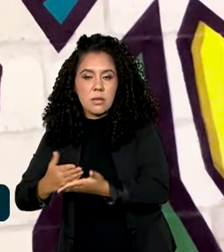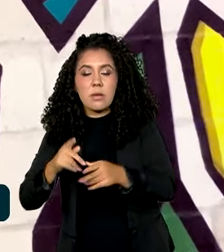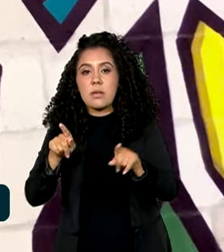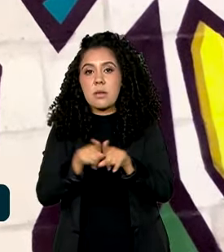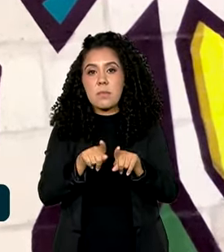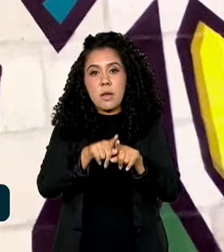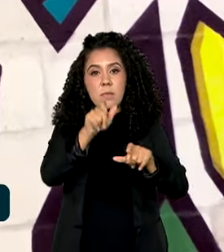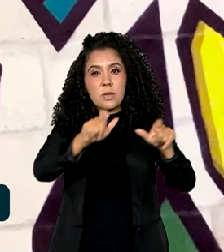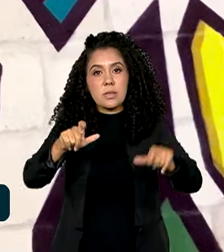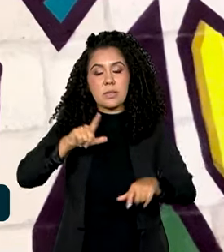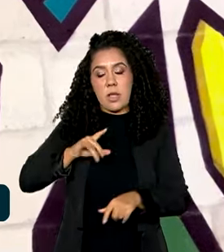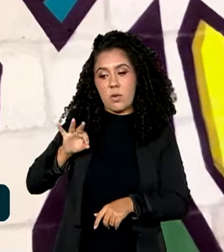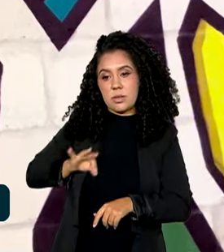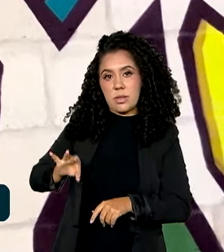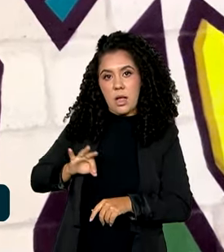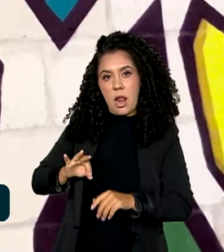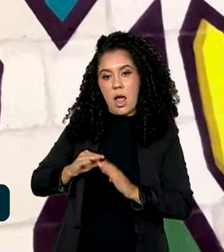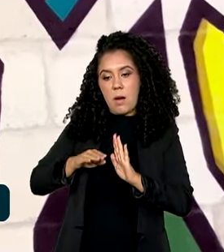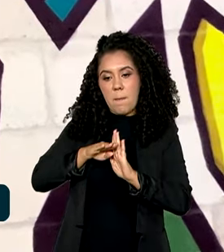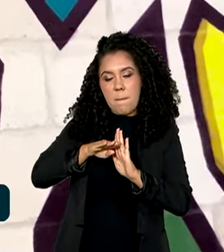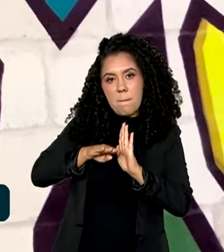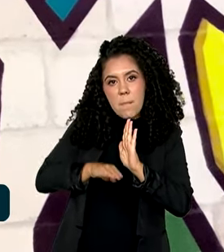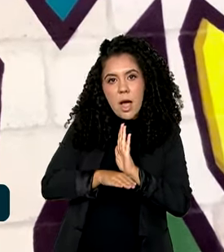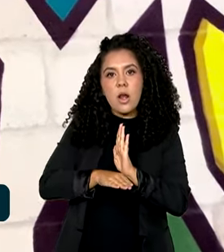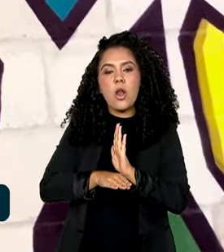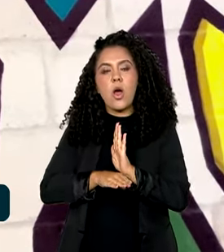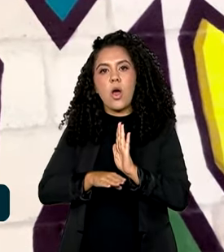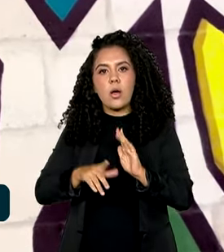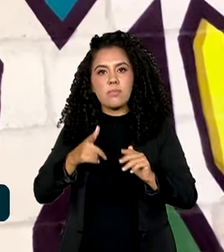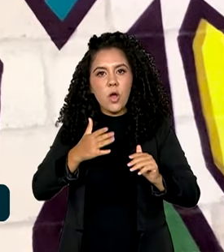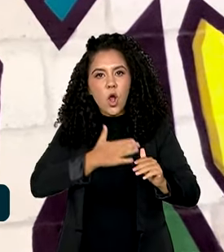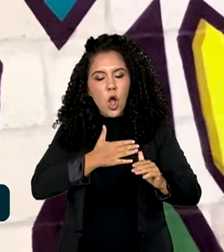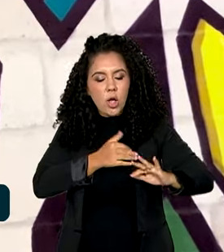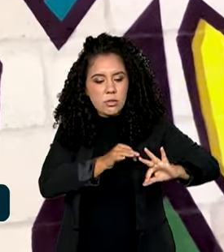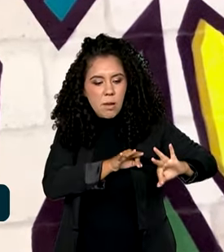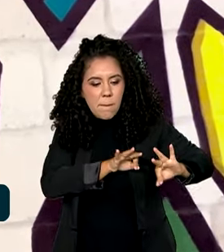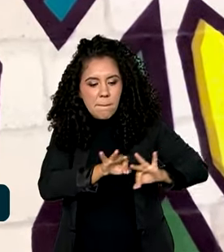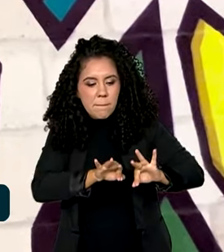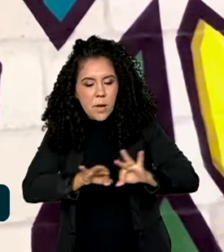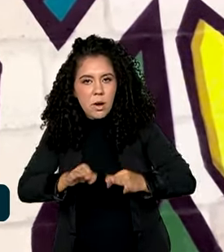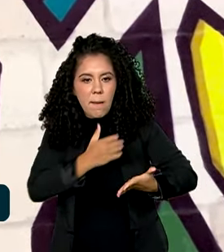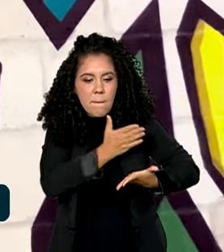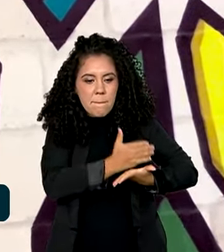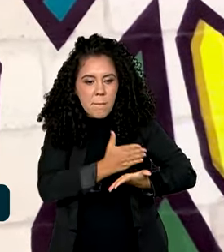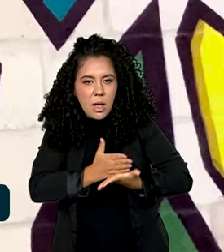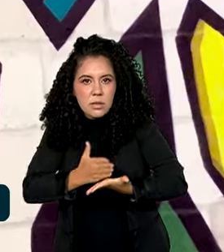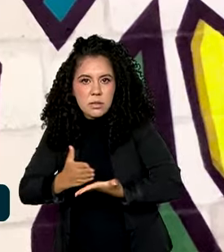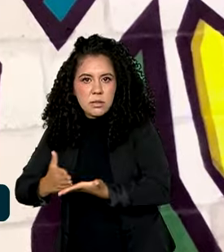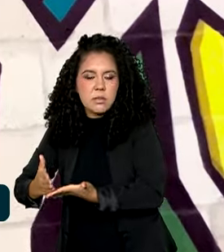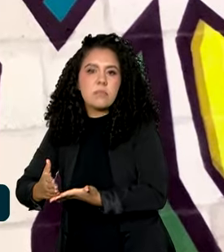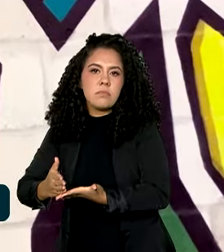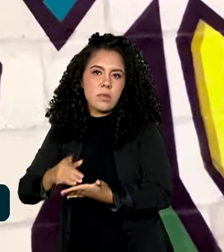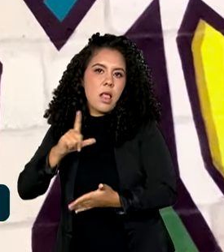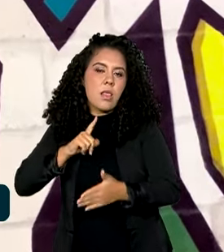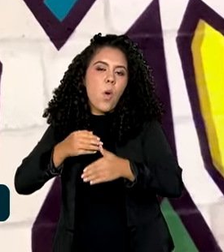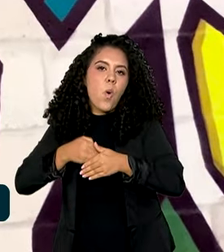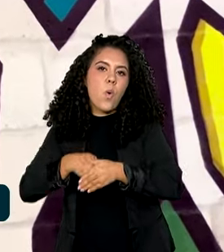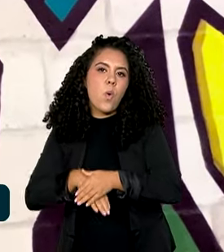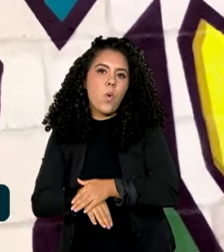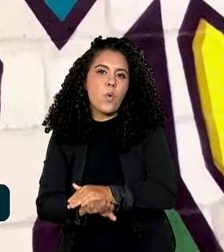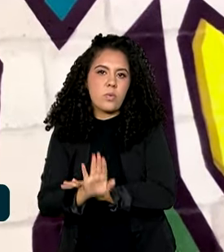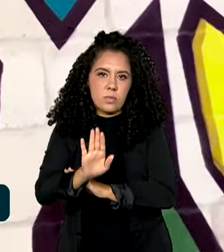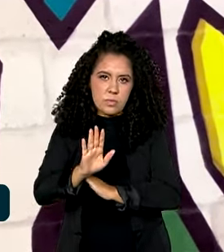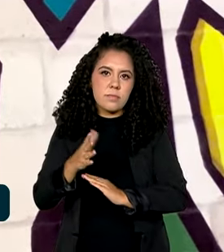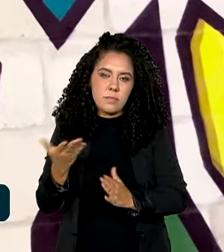têm uma renda um pouco menor, elas gostam muito de se programar parcelando. Elas têm essa tradição no Brasil de parcelar as